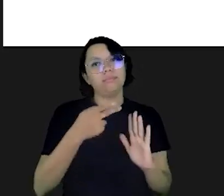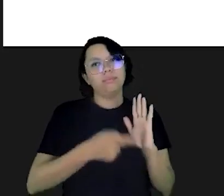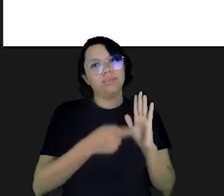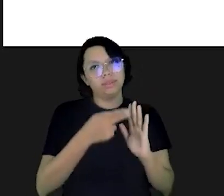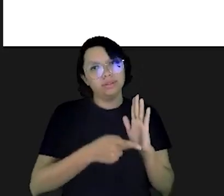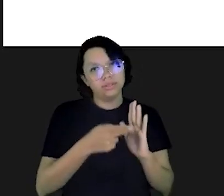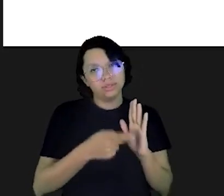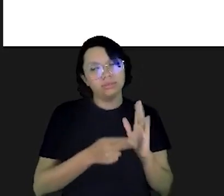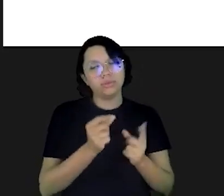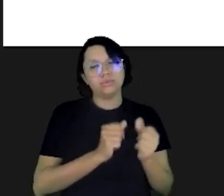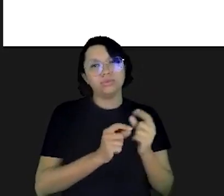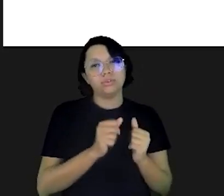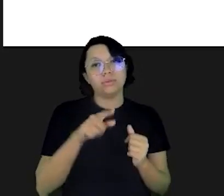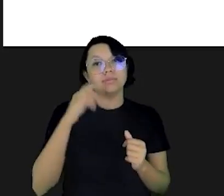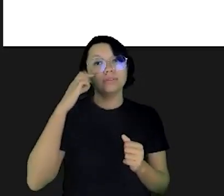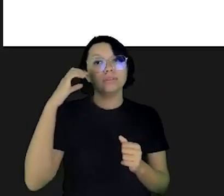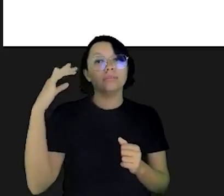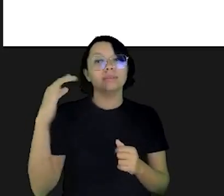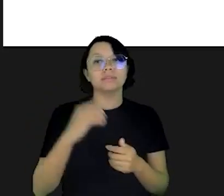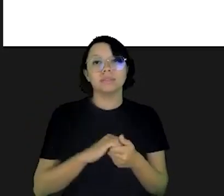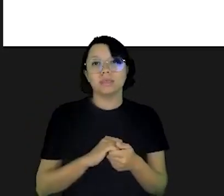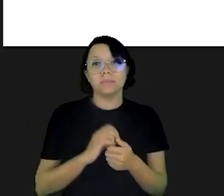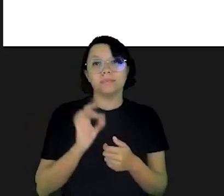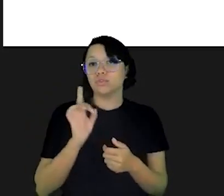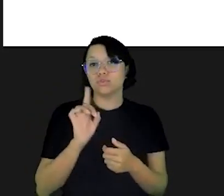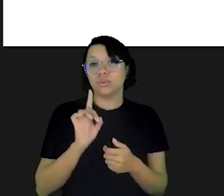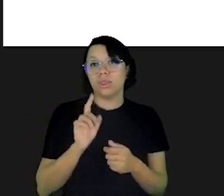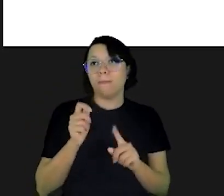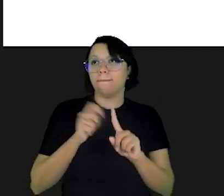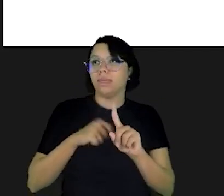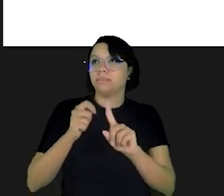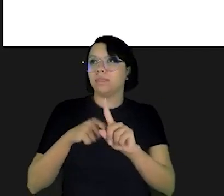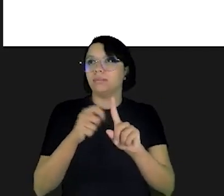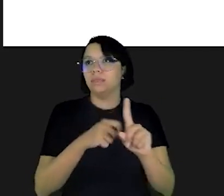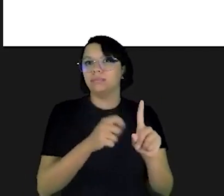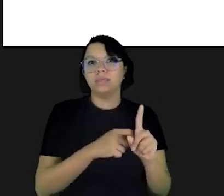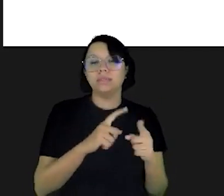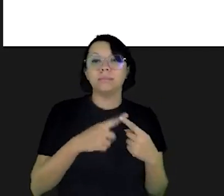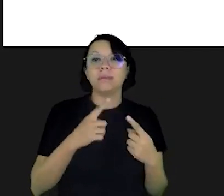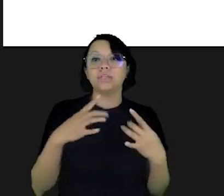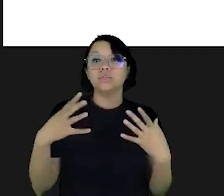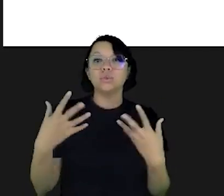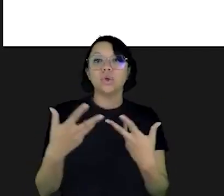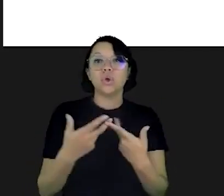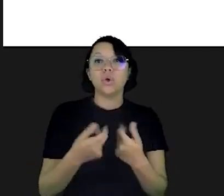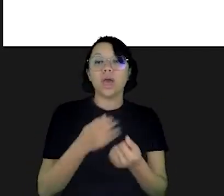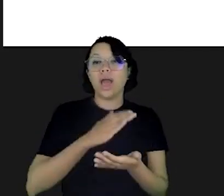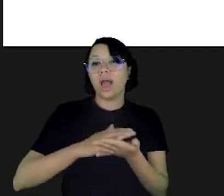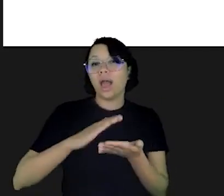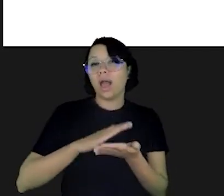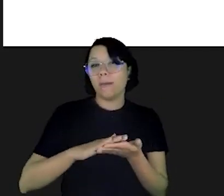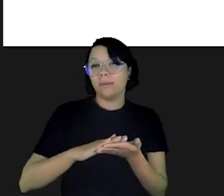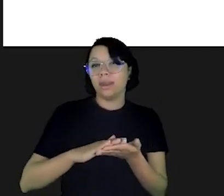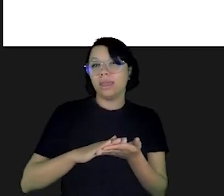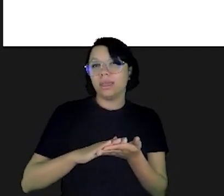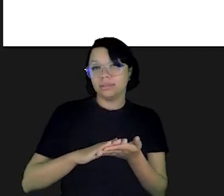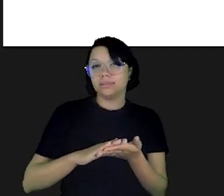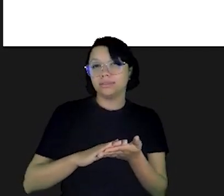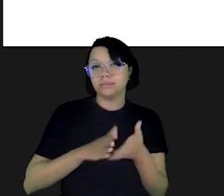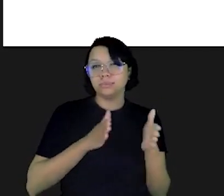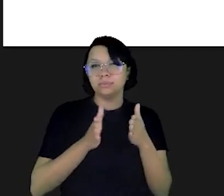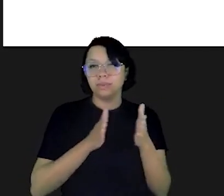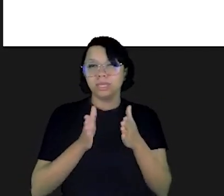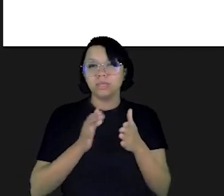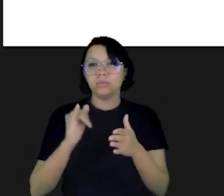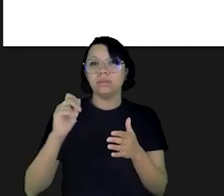um instrumento de planejamento é o orçamento para que você possa pensar não só mês a mês mas em pensar em